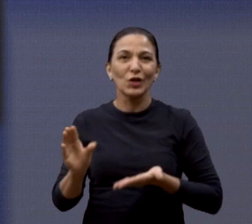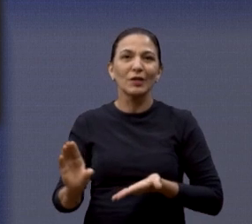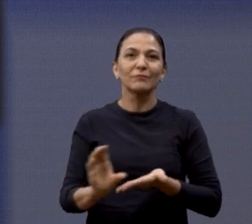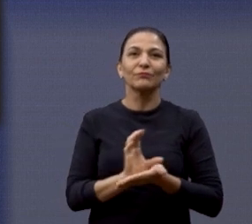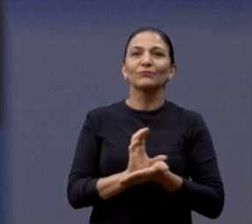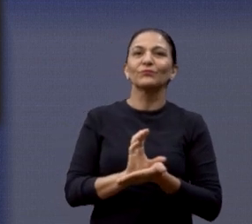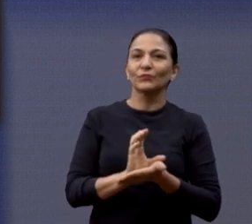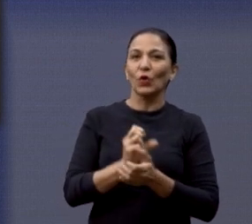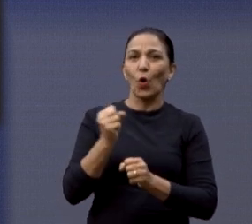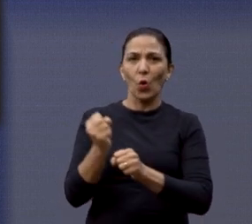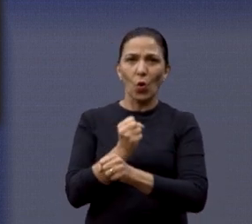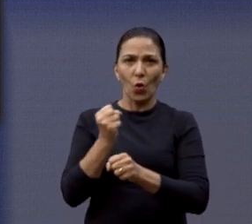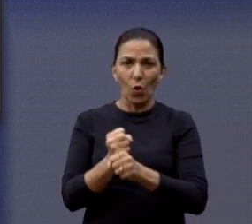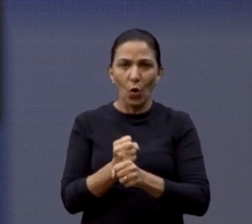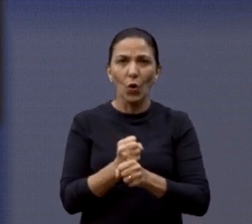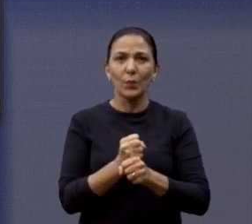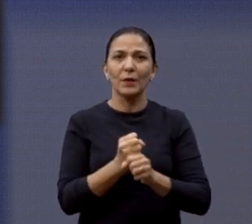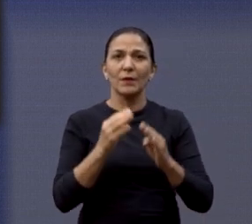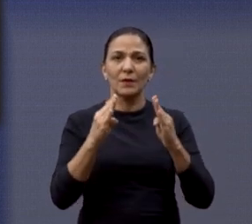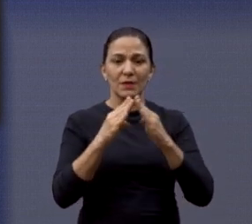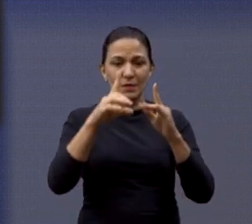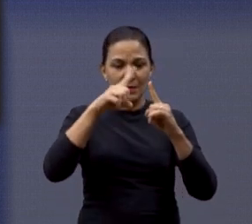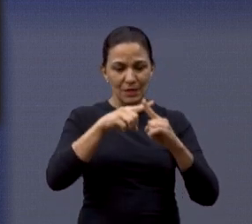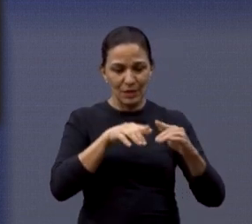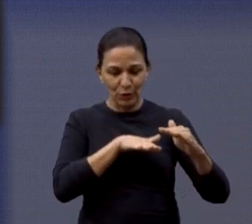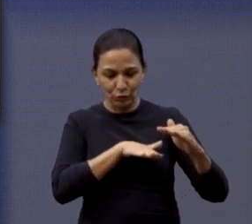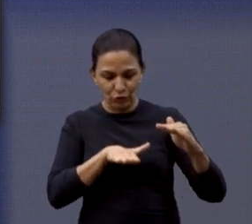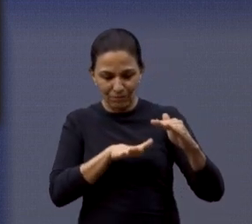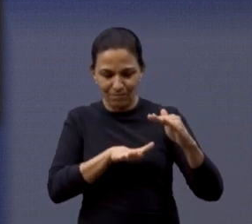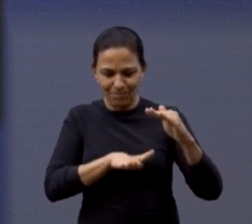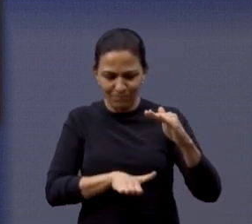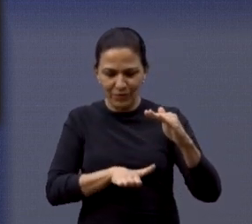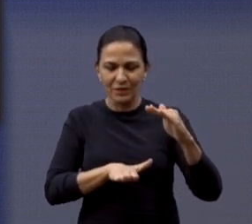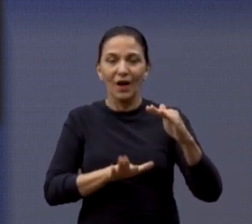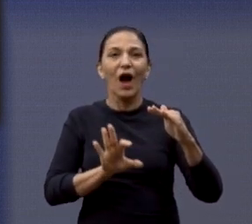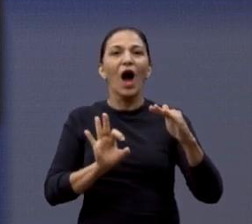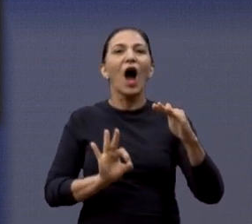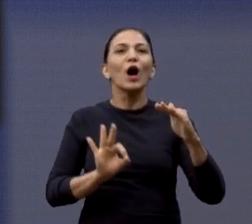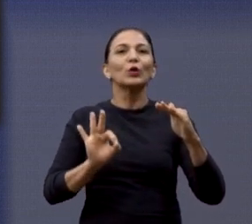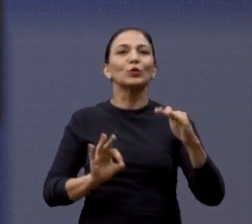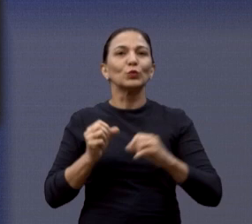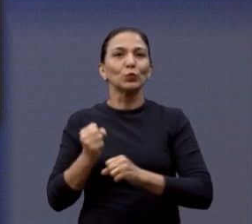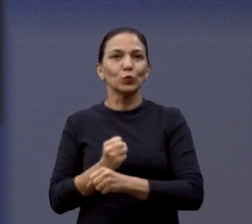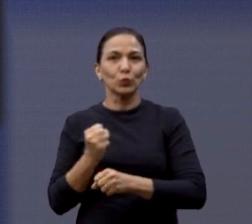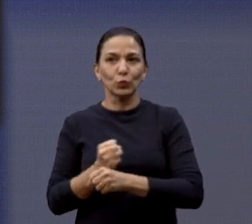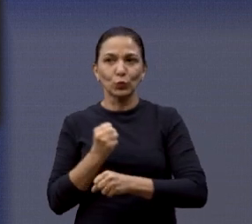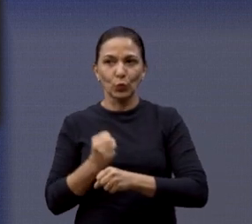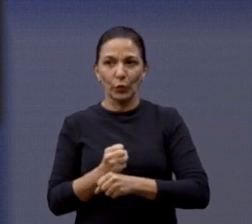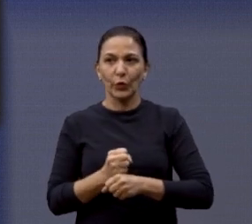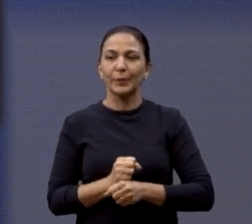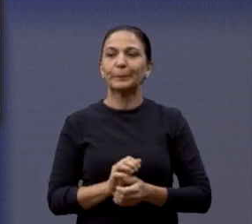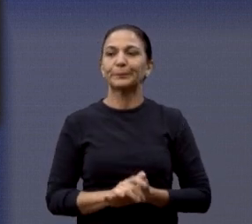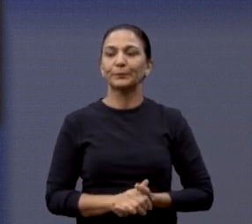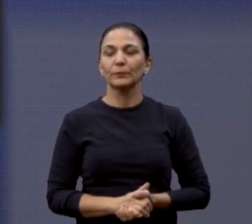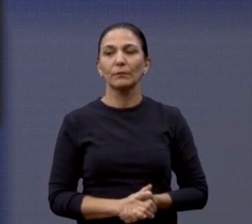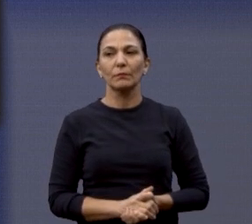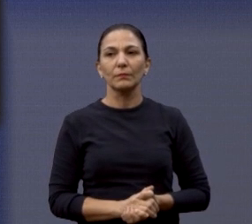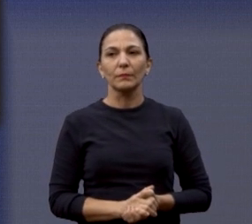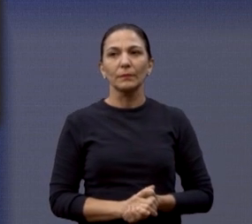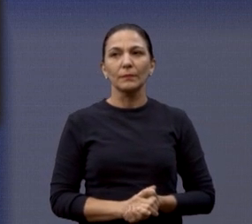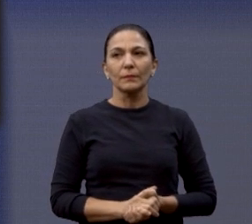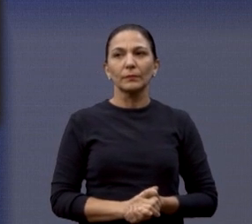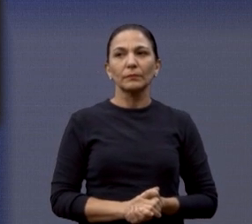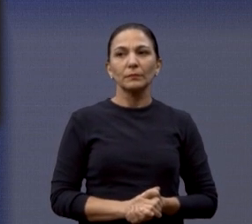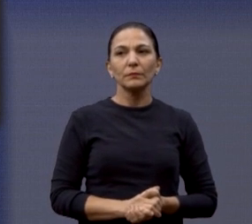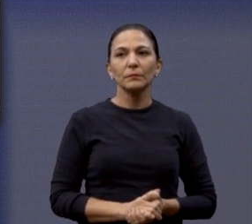essa obra aí de recuperação da Paróquia Santo Antônio. O próximo